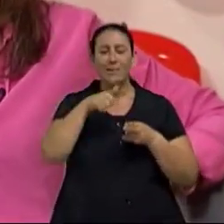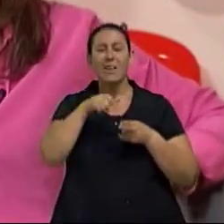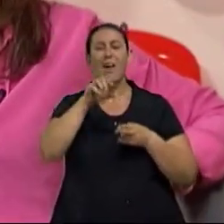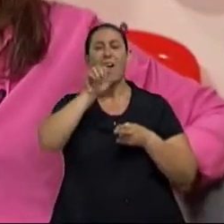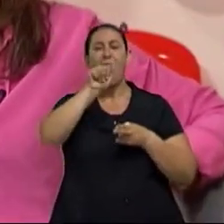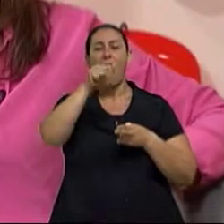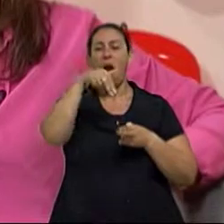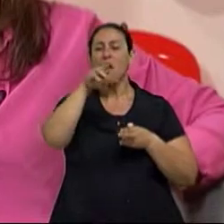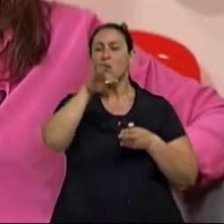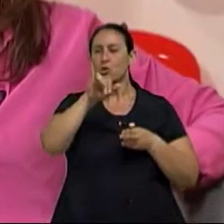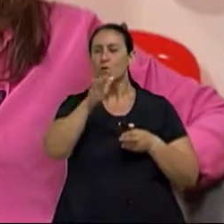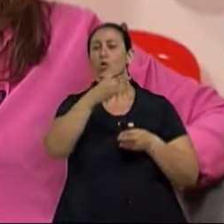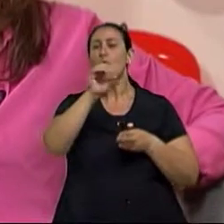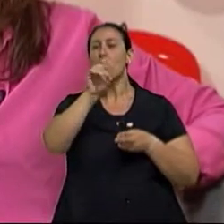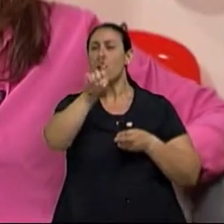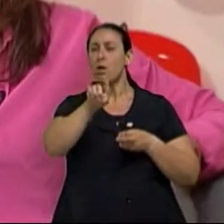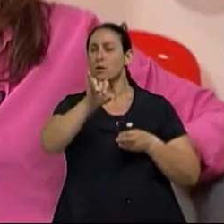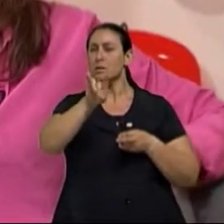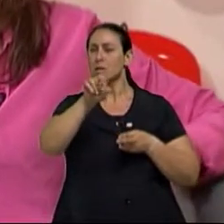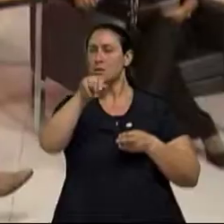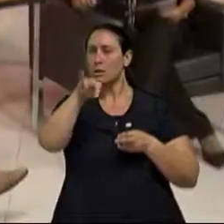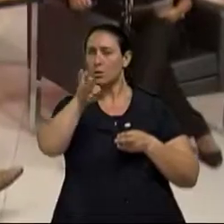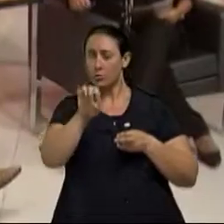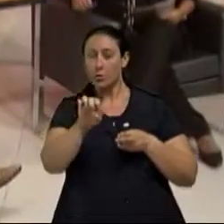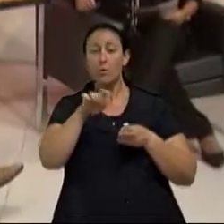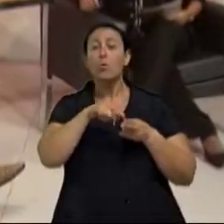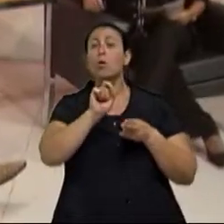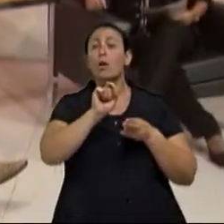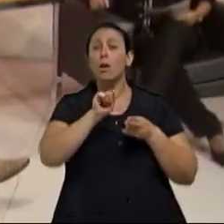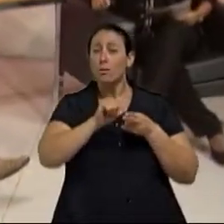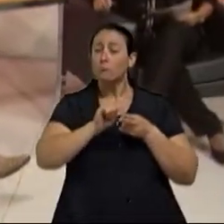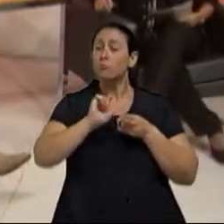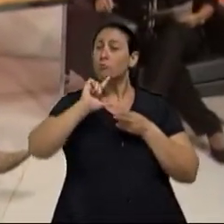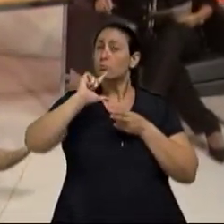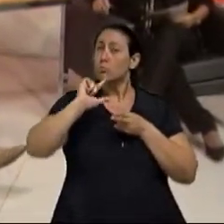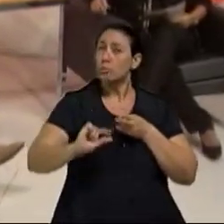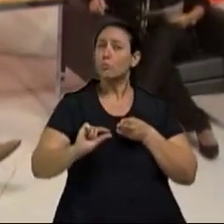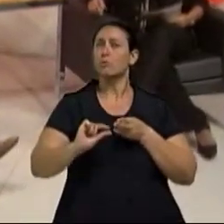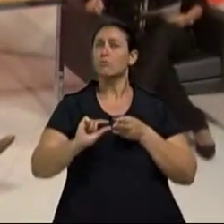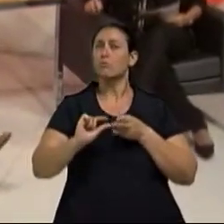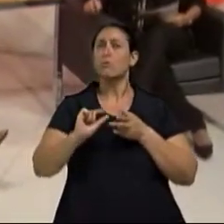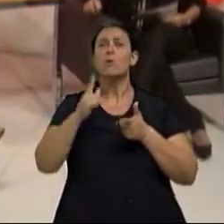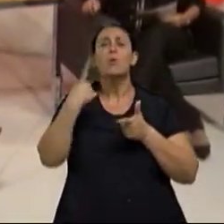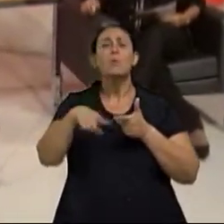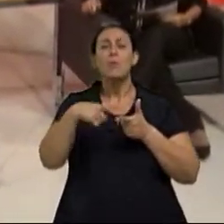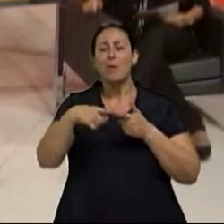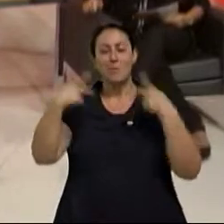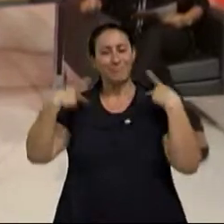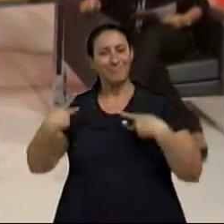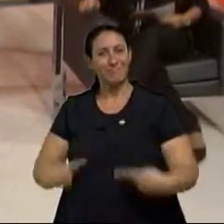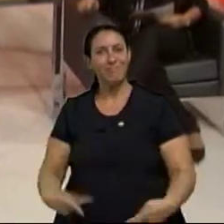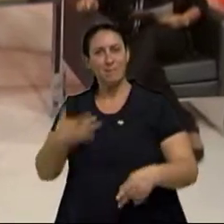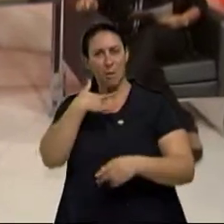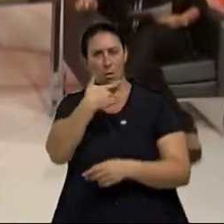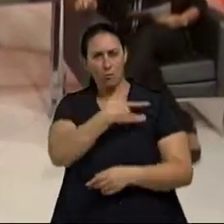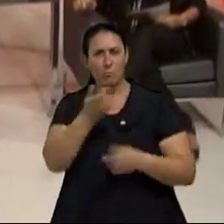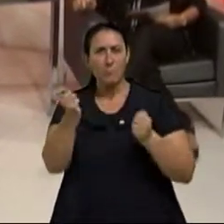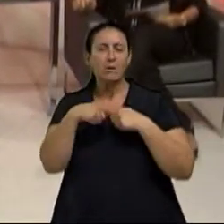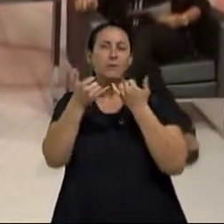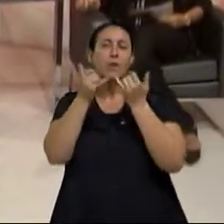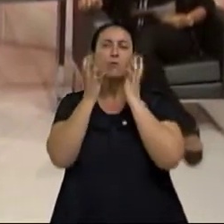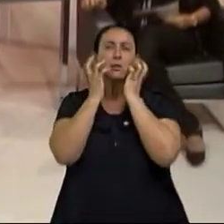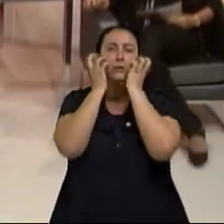reduzem os efeitos radicais livres que causam